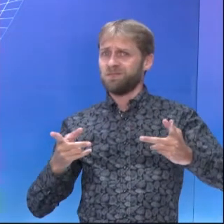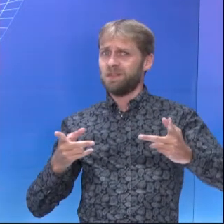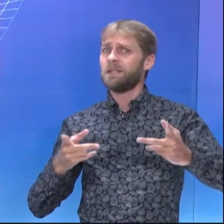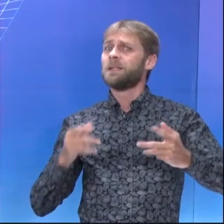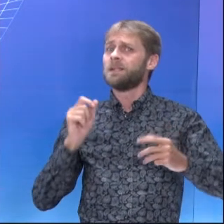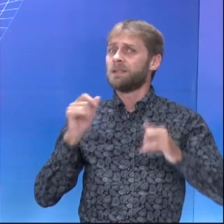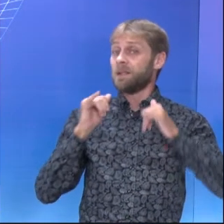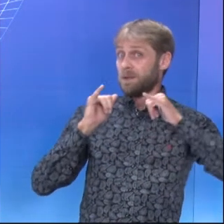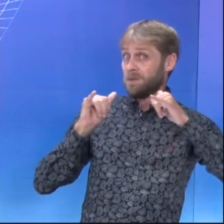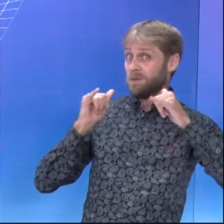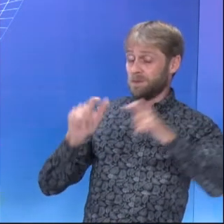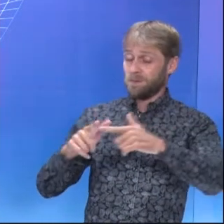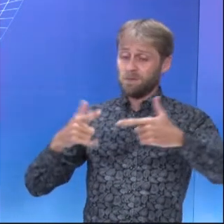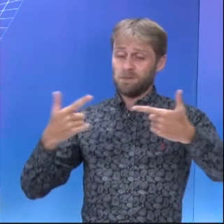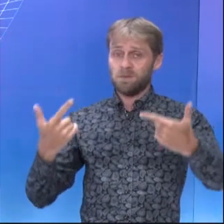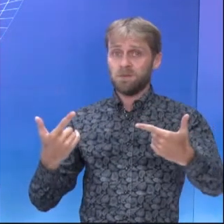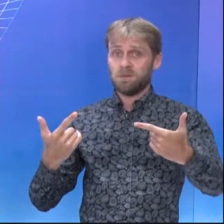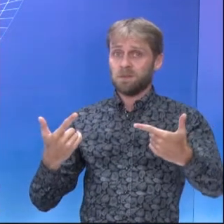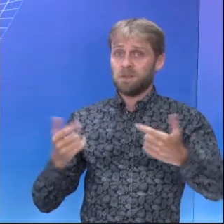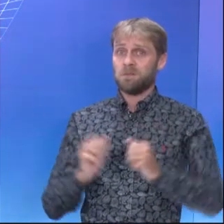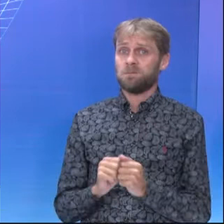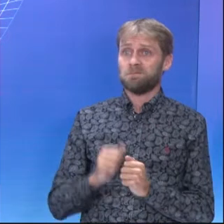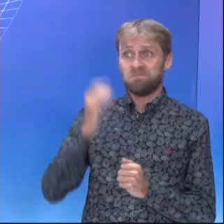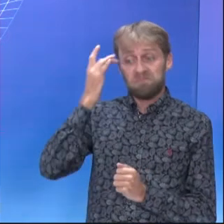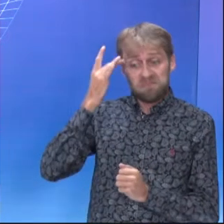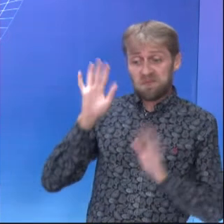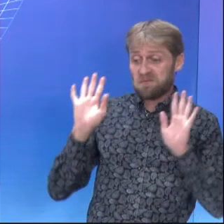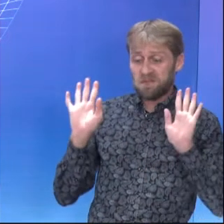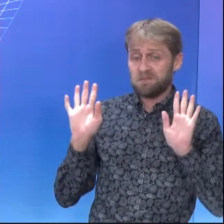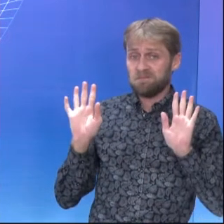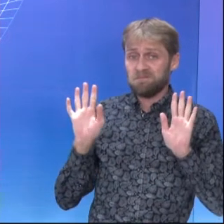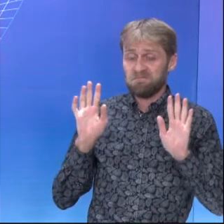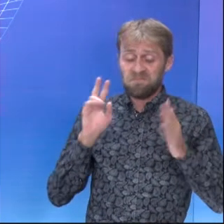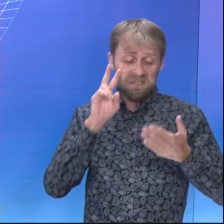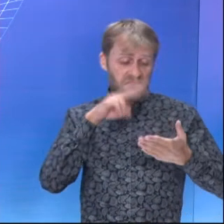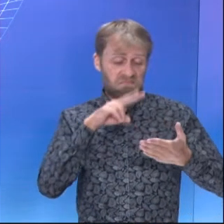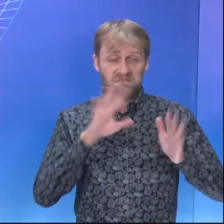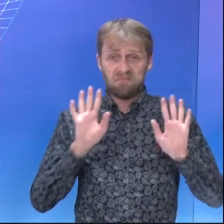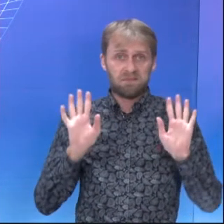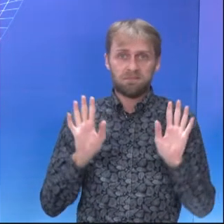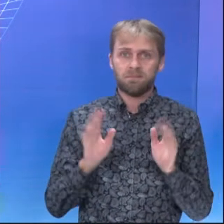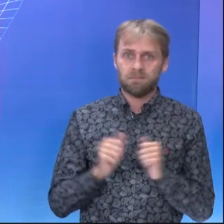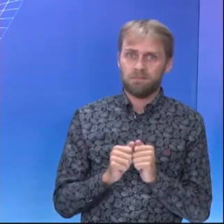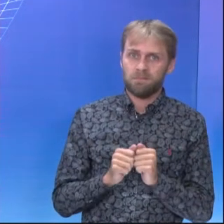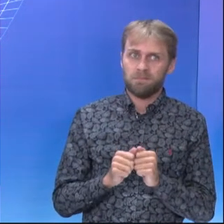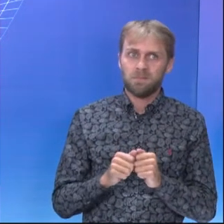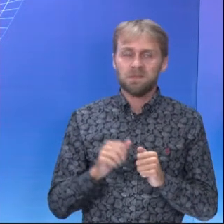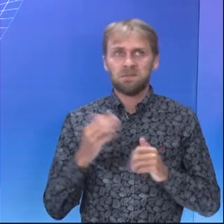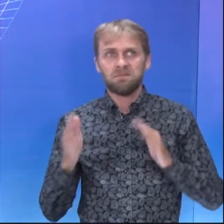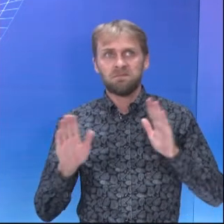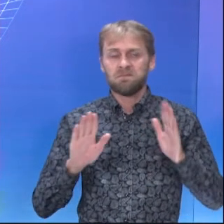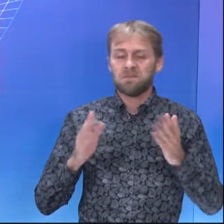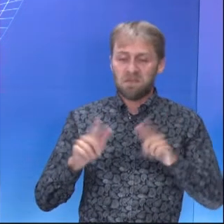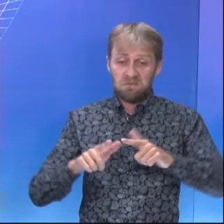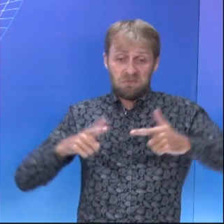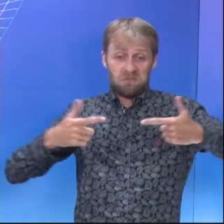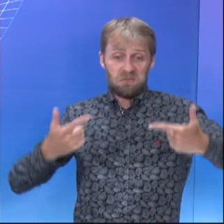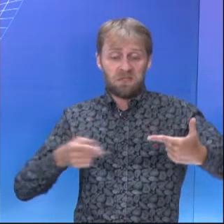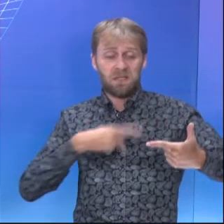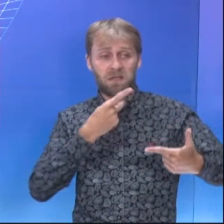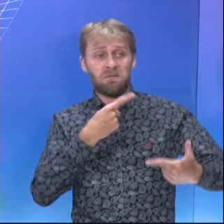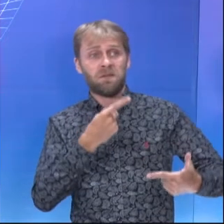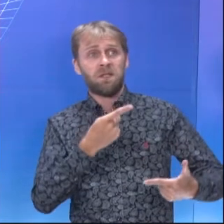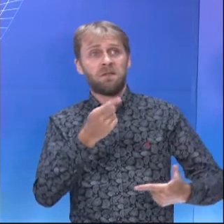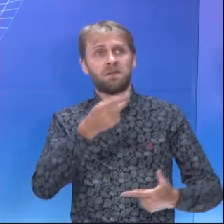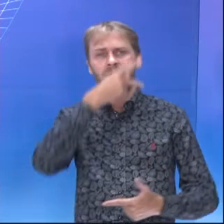publicada pelo jornal. Não sei. Eu não sei quem escreveu, se sabe dessa versão. De repente, foi falado no jornal uma coisa e essa